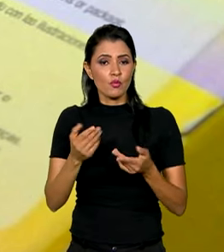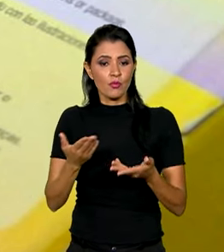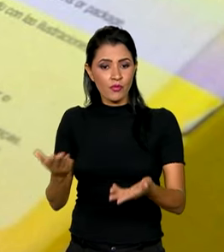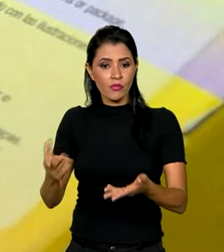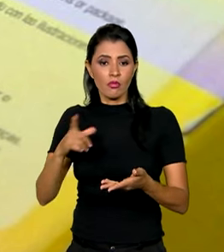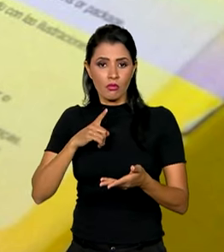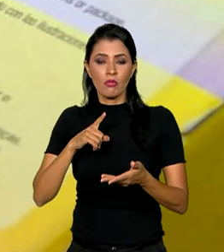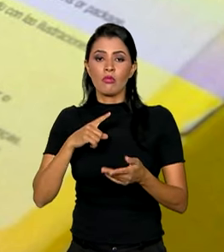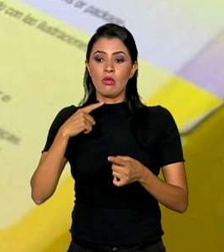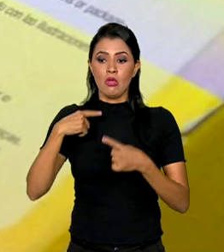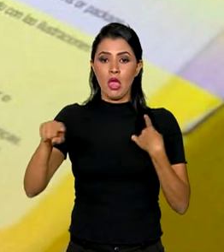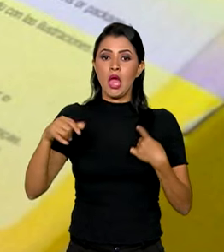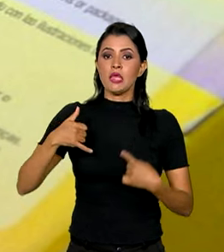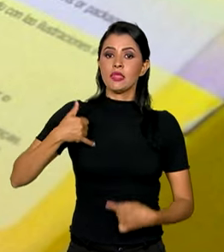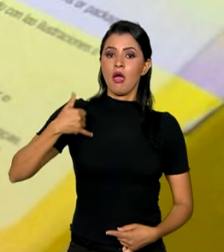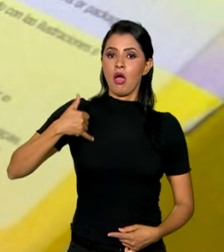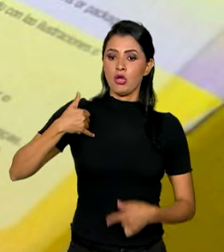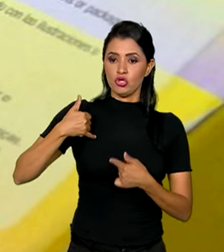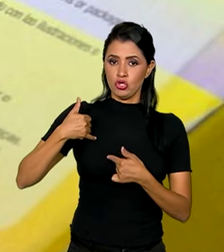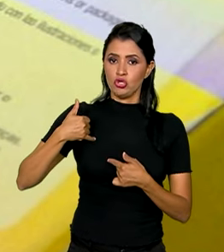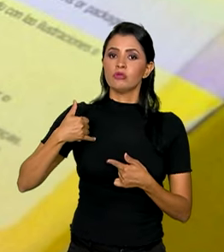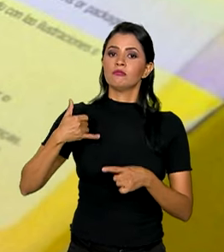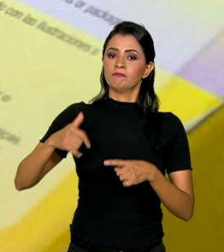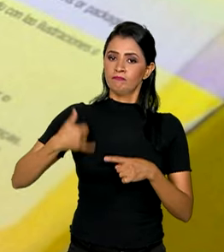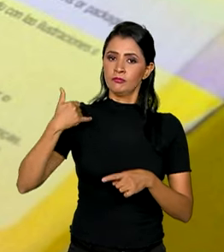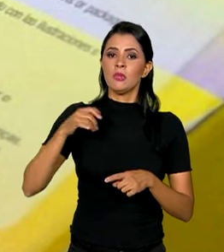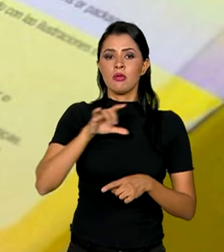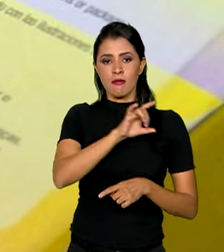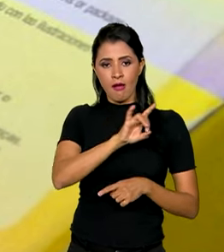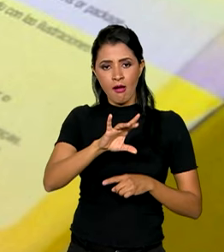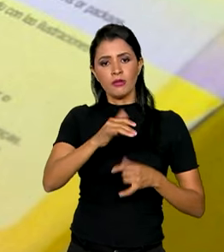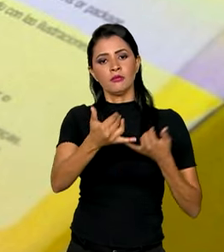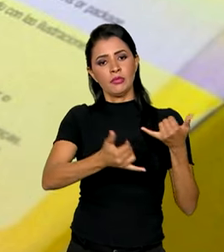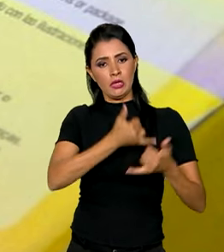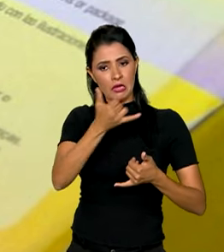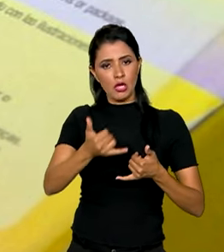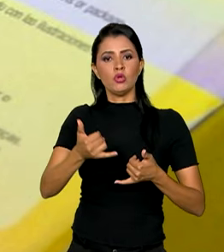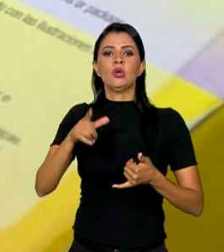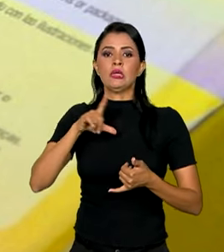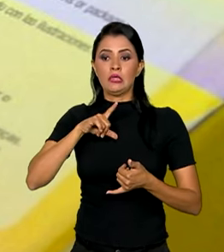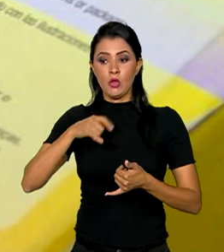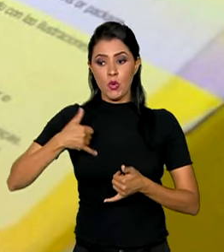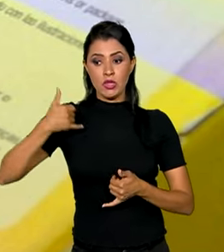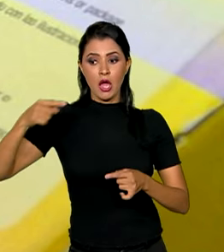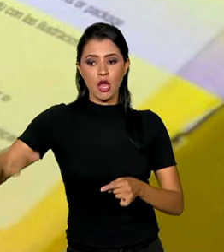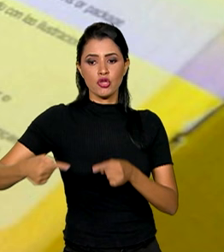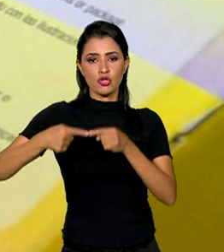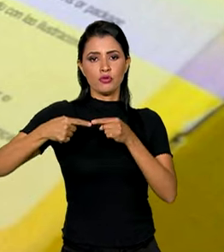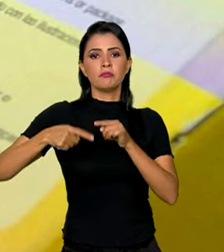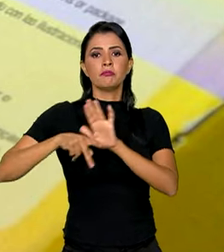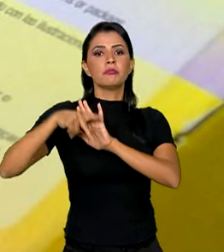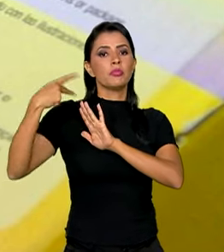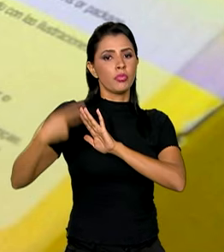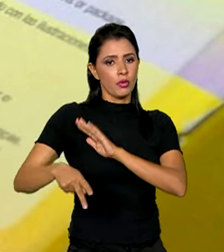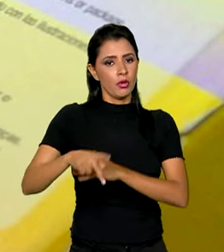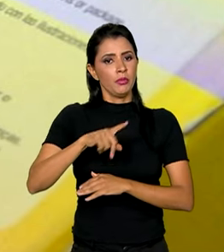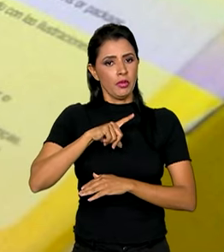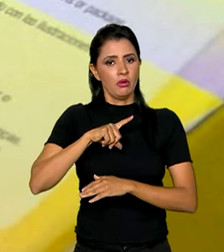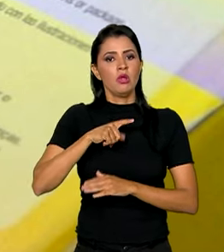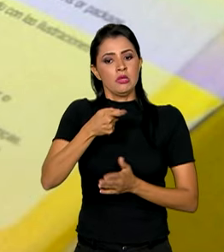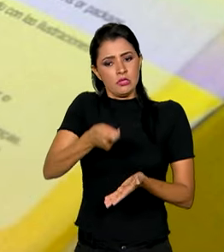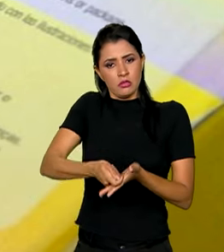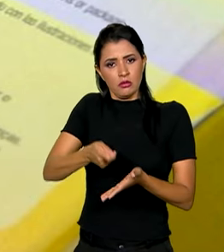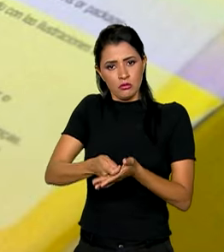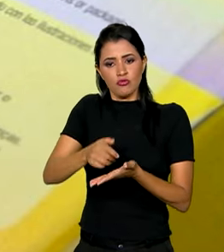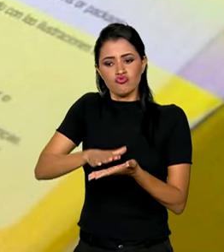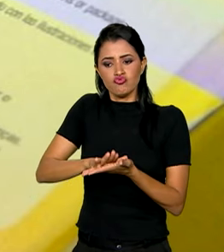restrição da faixa etária. Cada brinquedo é destinado a uma idade específica. Exigir